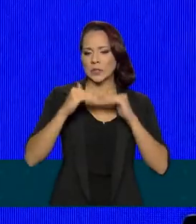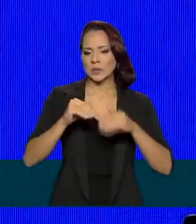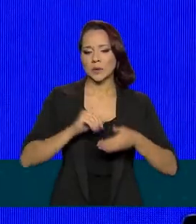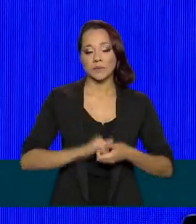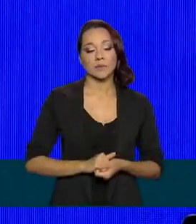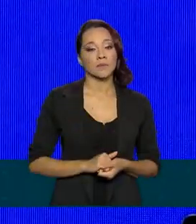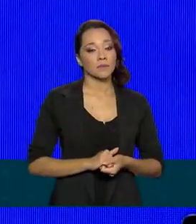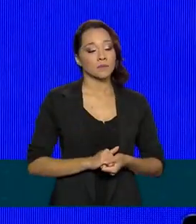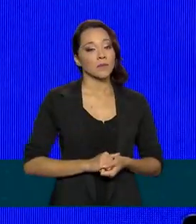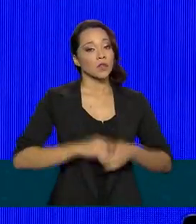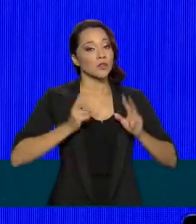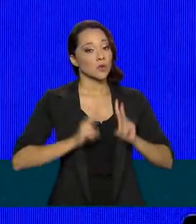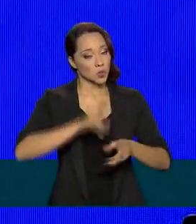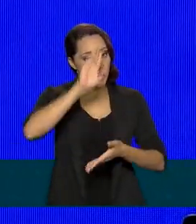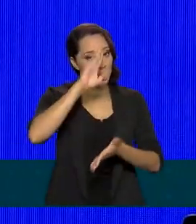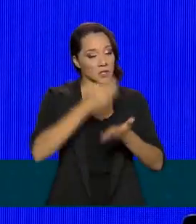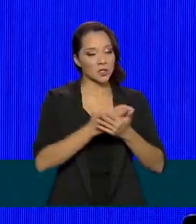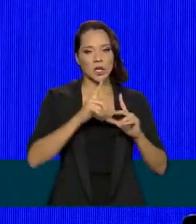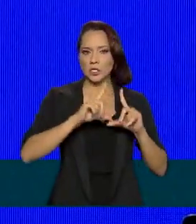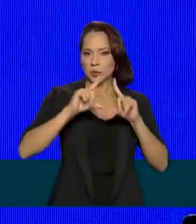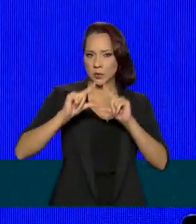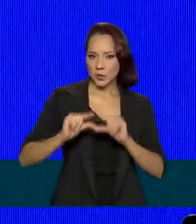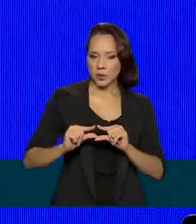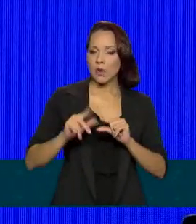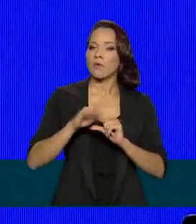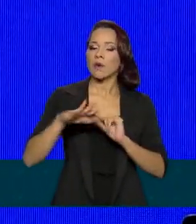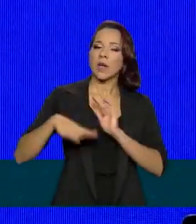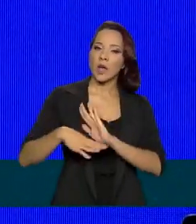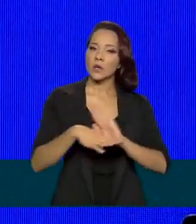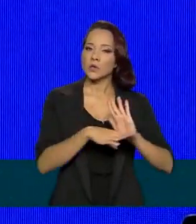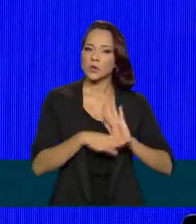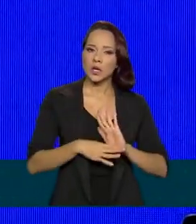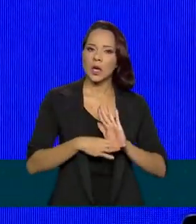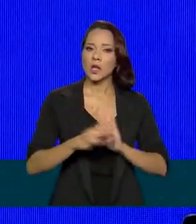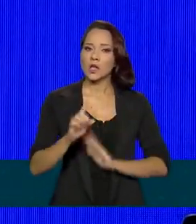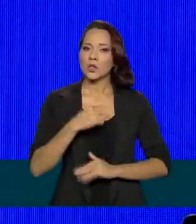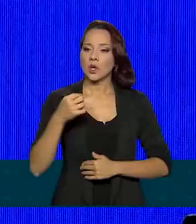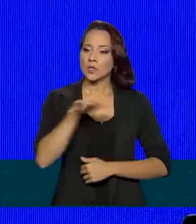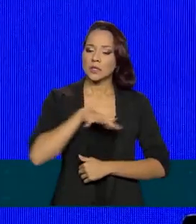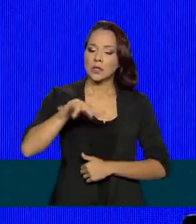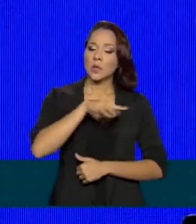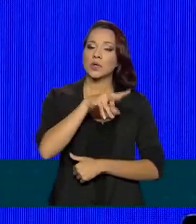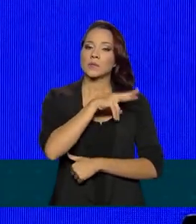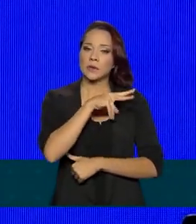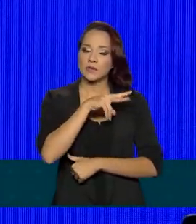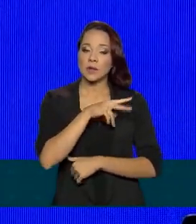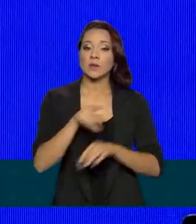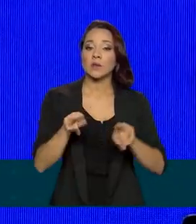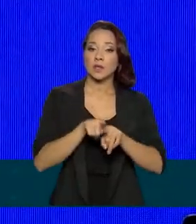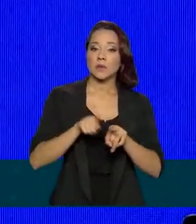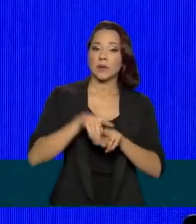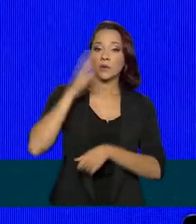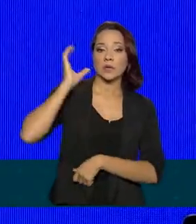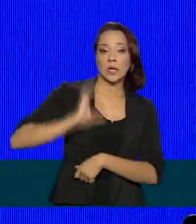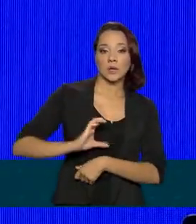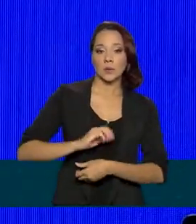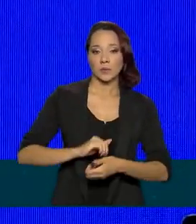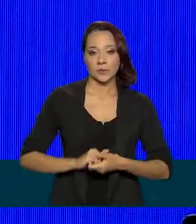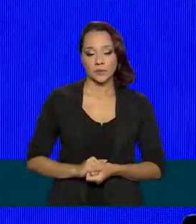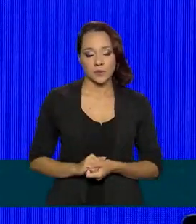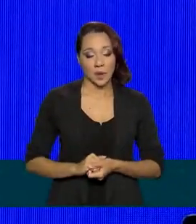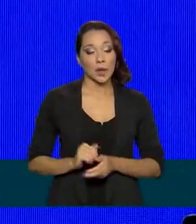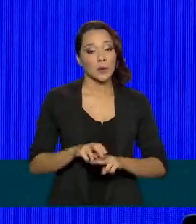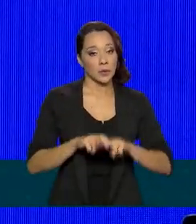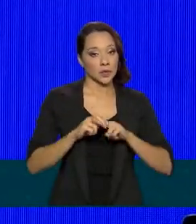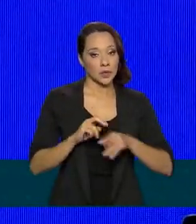Seguimos acreditando que essa redução beneficiará nossos setores privados e nossos cidadãos. E por